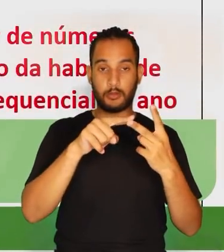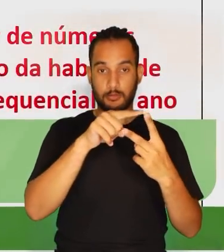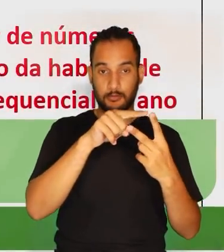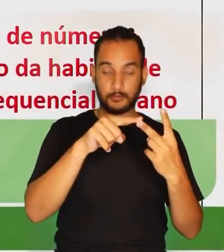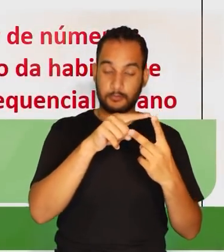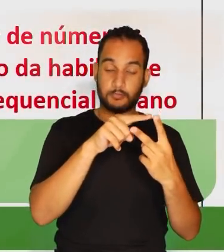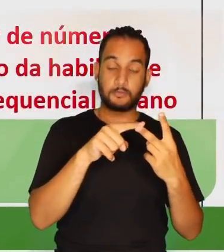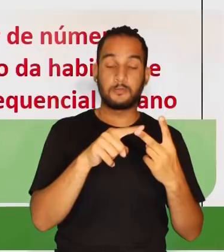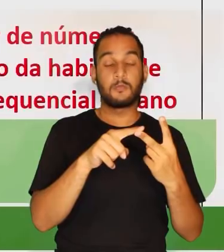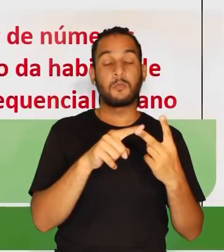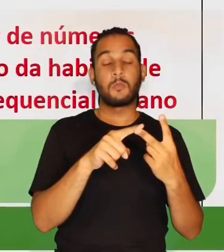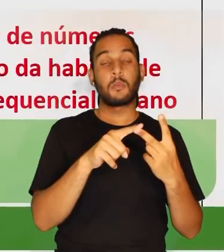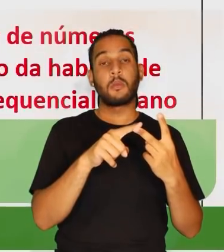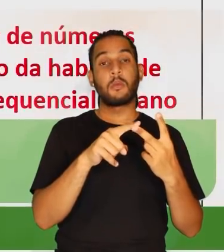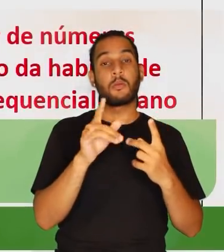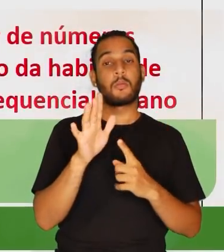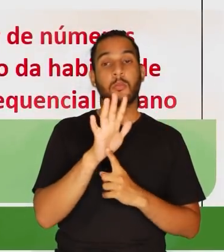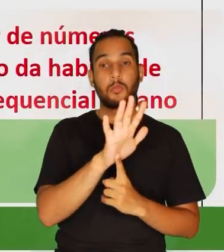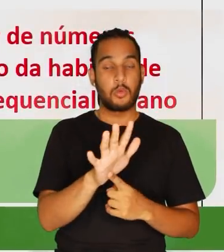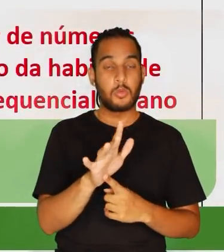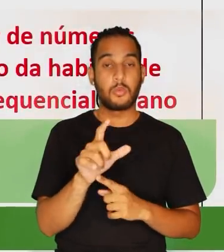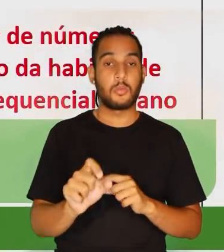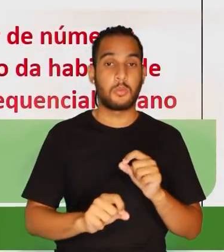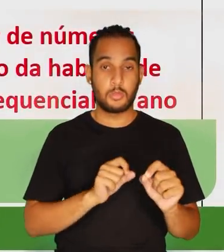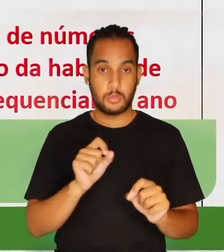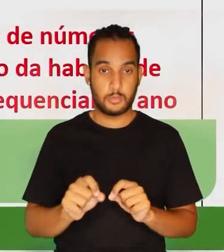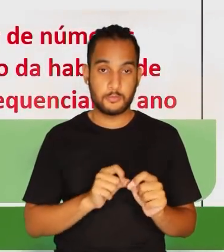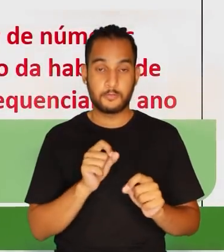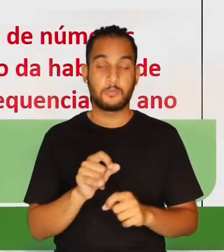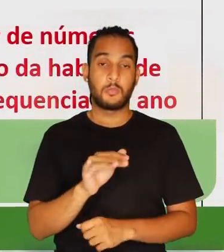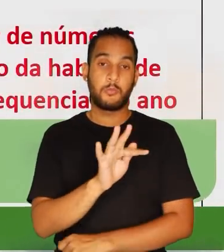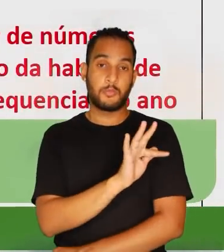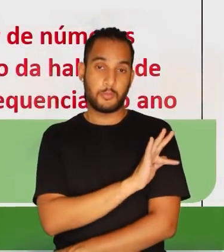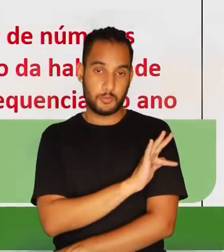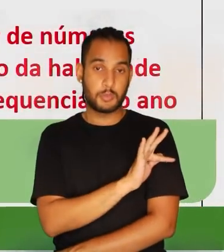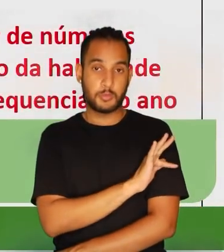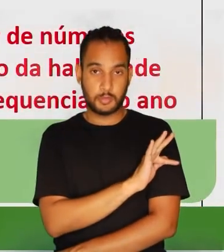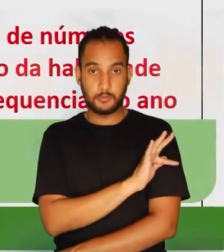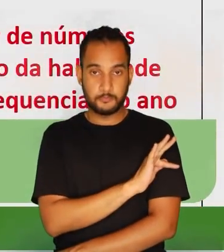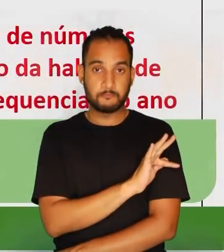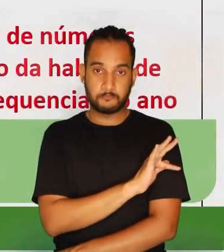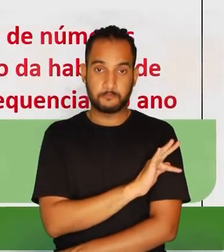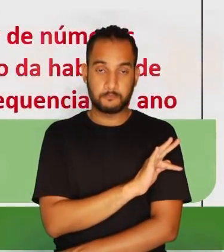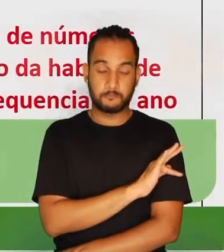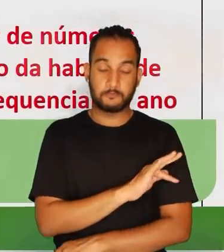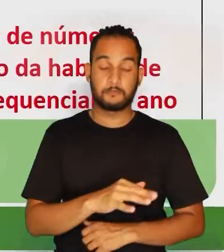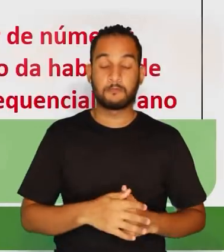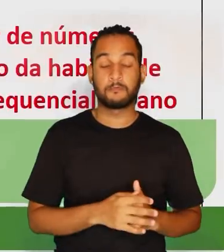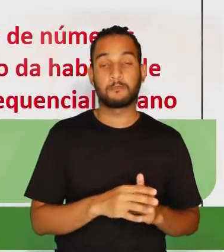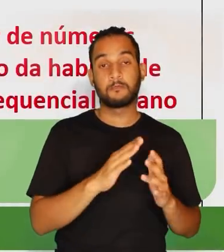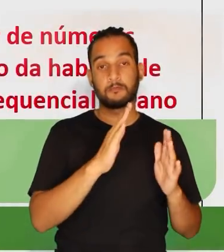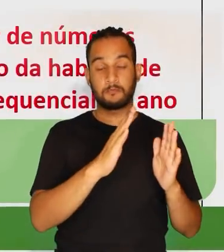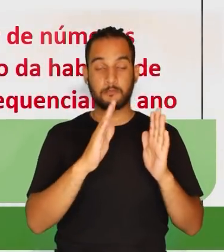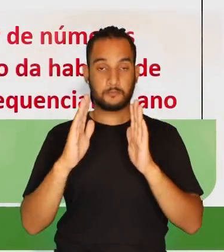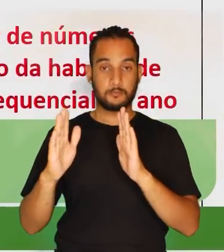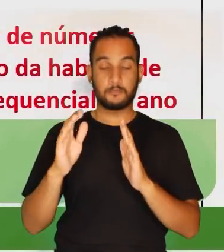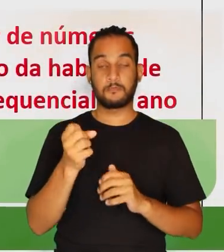letras iniciais. essas duas letras iniciais, então, vão dizer que é do ensino fundamental.